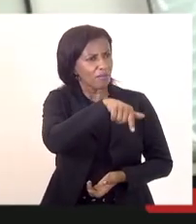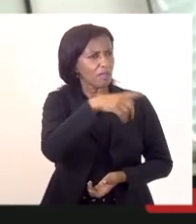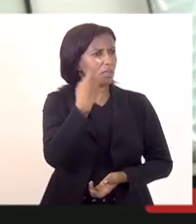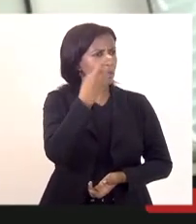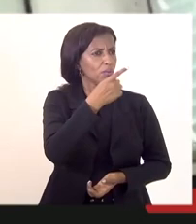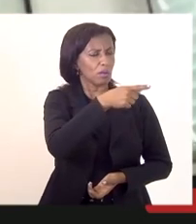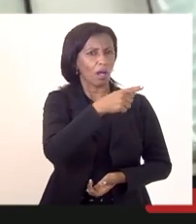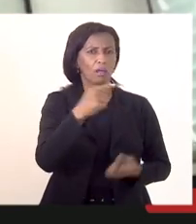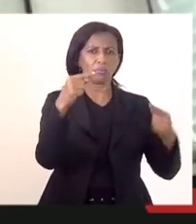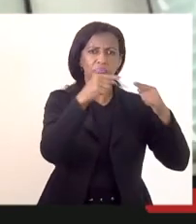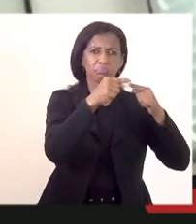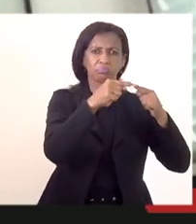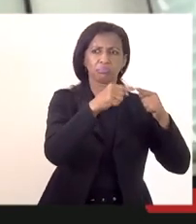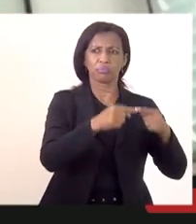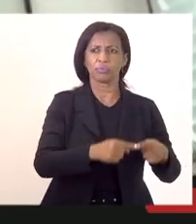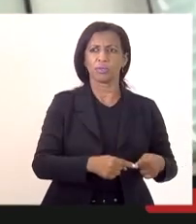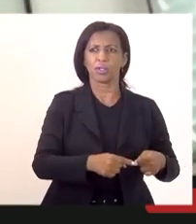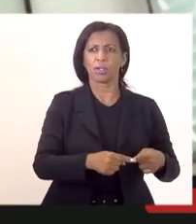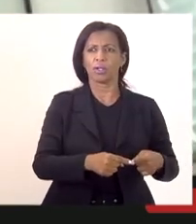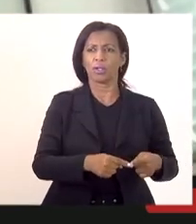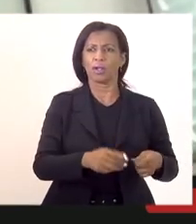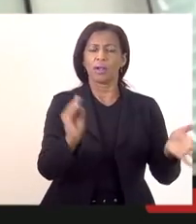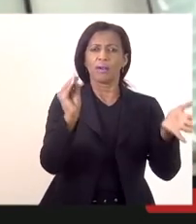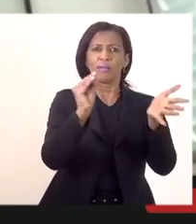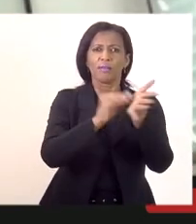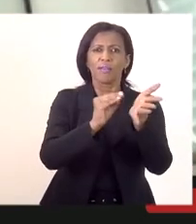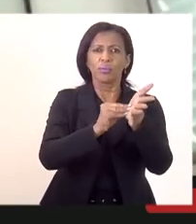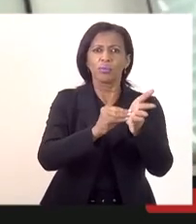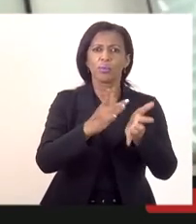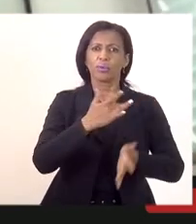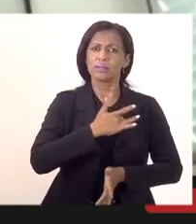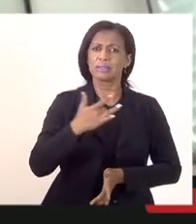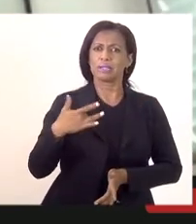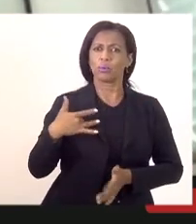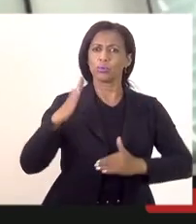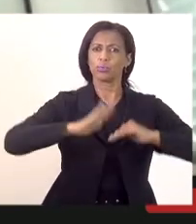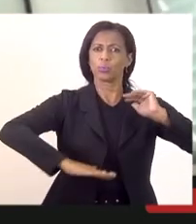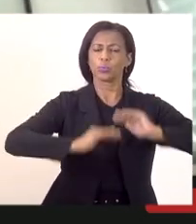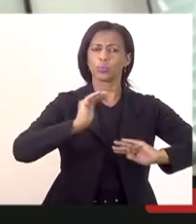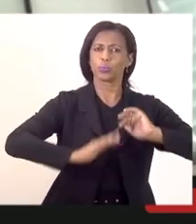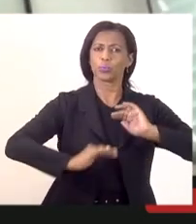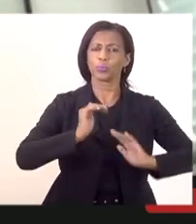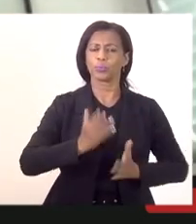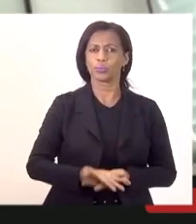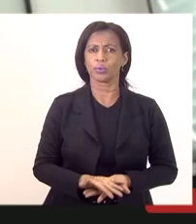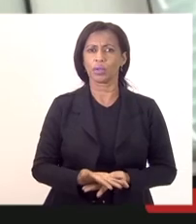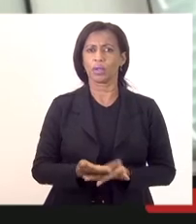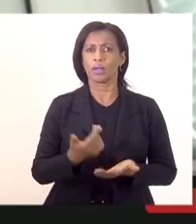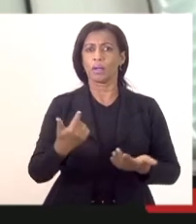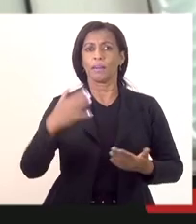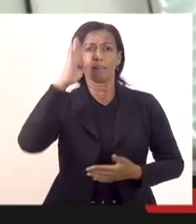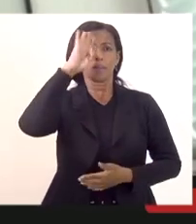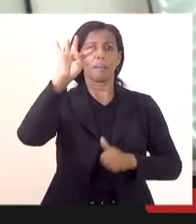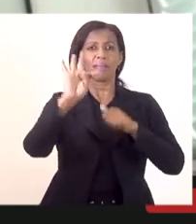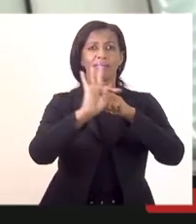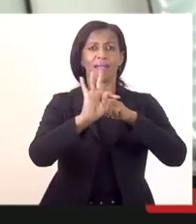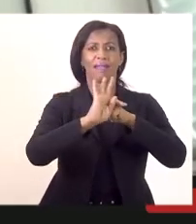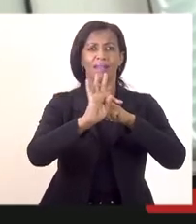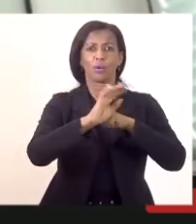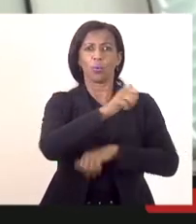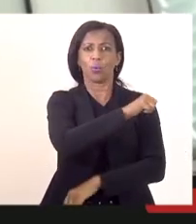referentes ao corpo de saúde, aos profissionais de saúde, normalmente os técnicos de enfermagem.